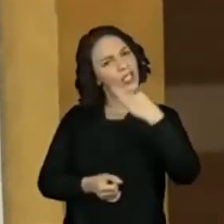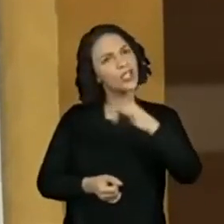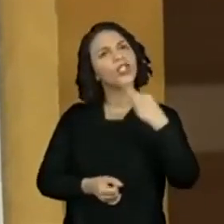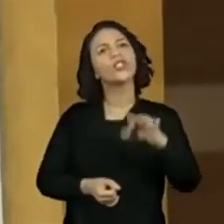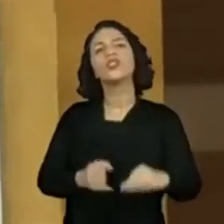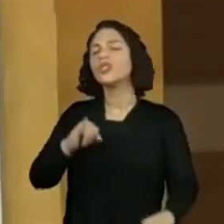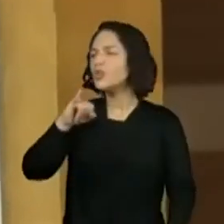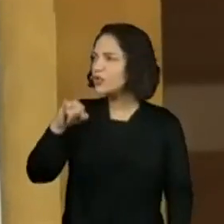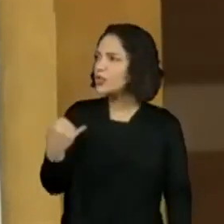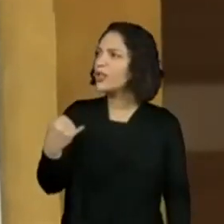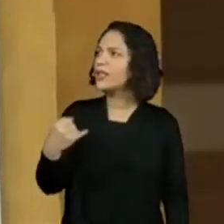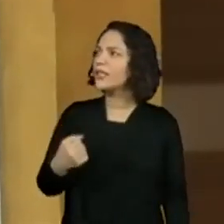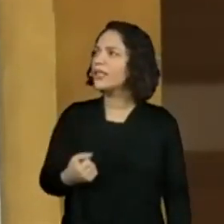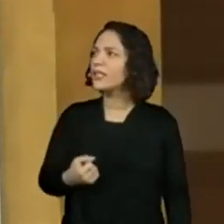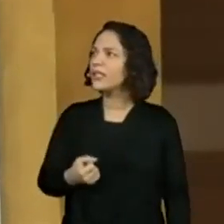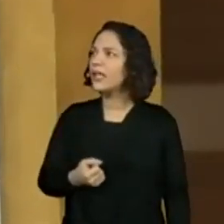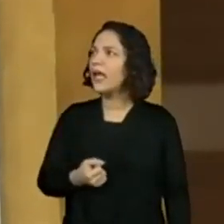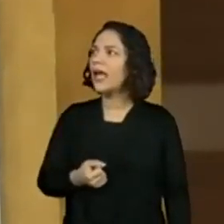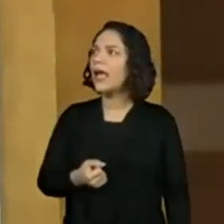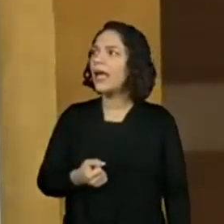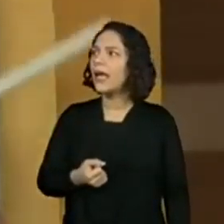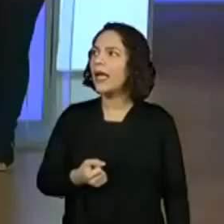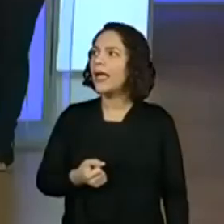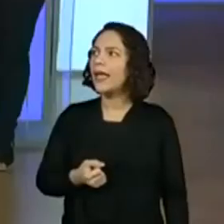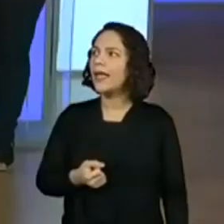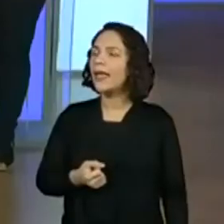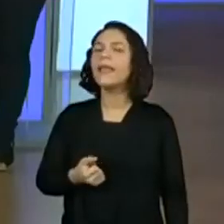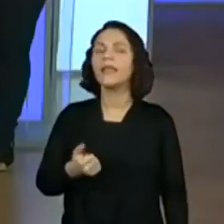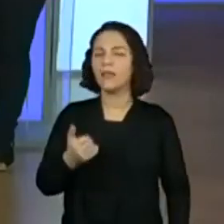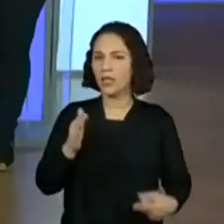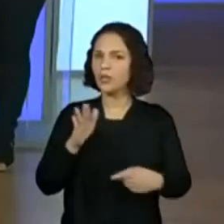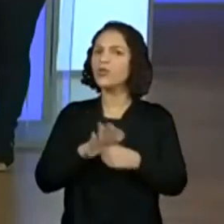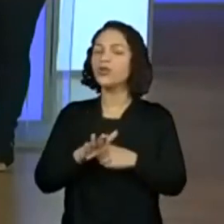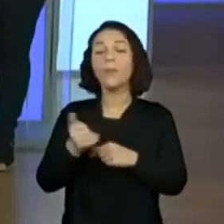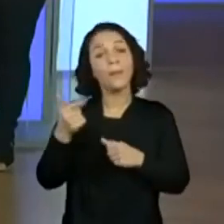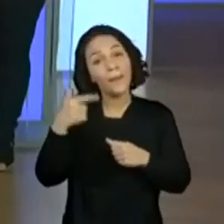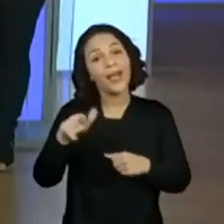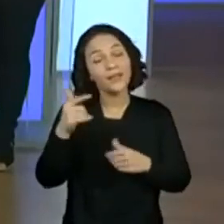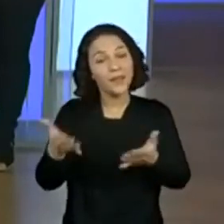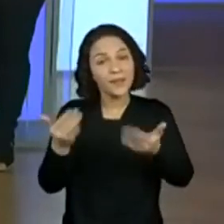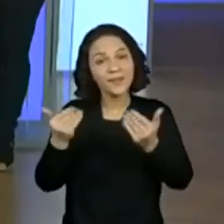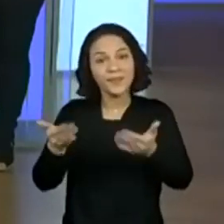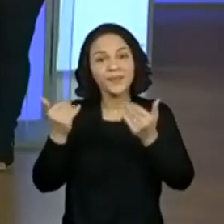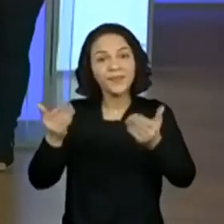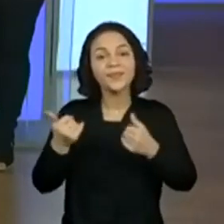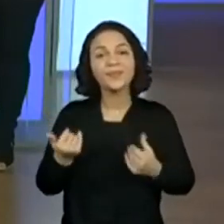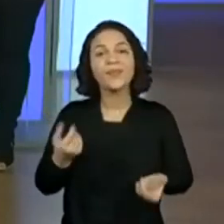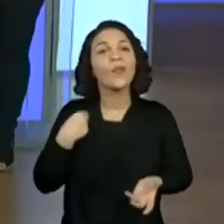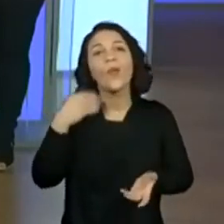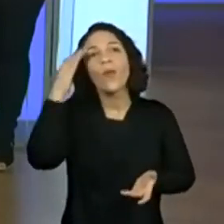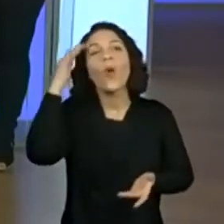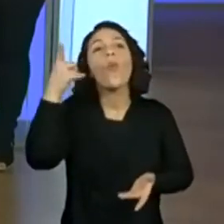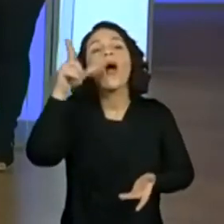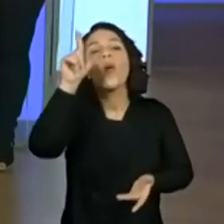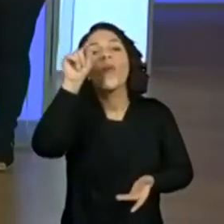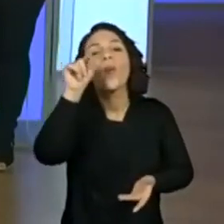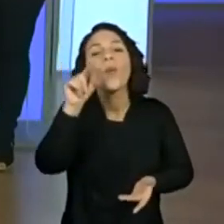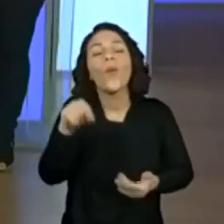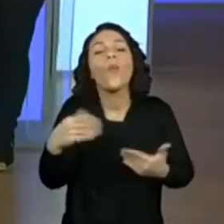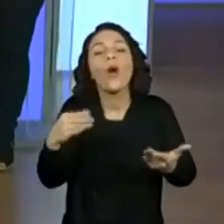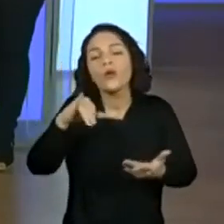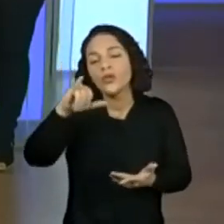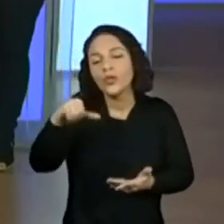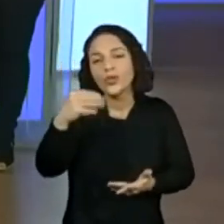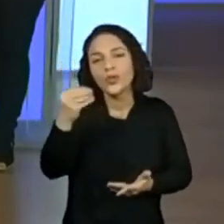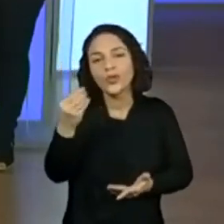ajudou. Ajudou? Isso, ajudou. Vamos lá, mais coisas, mais pistas. Mais pistas, professora Vivi.